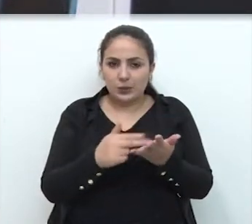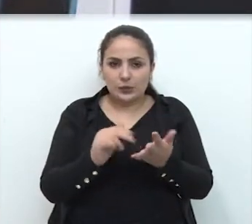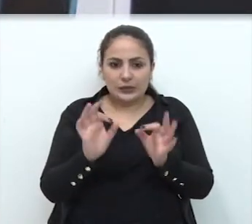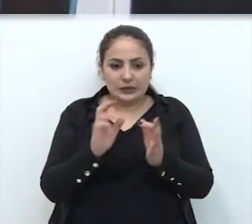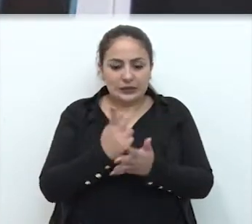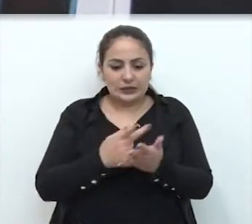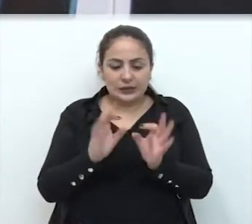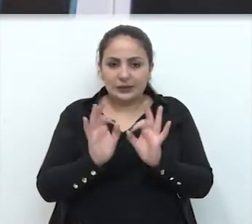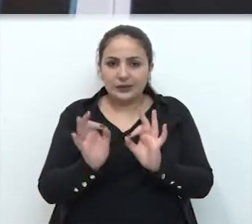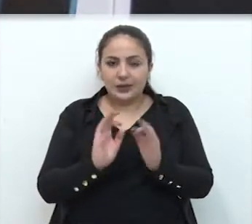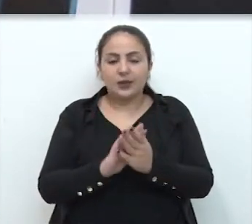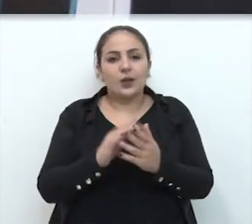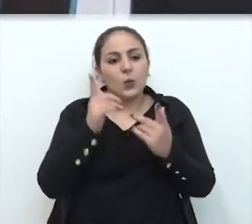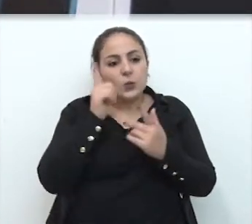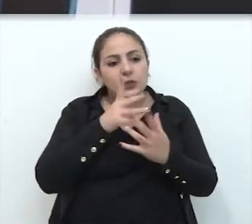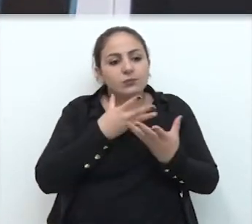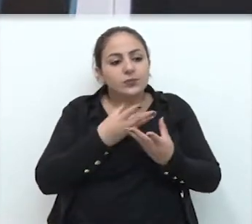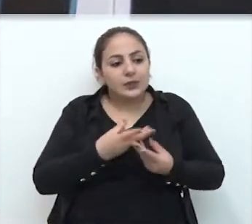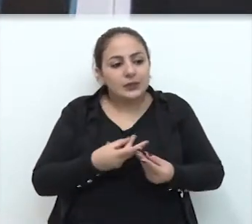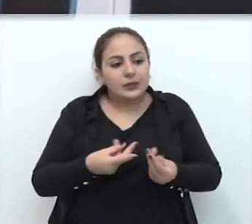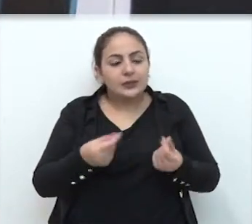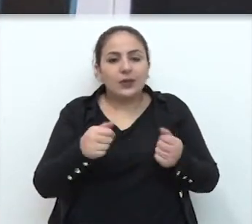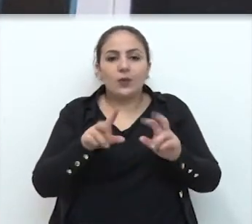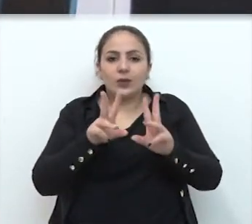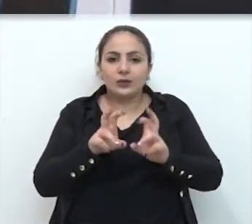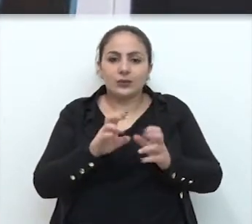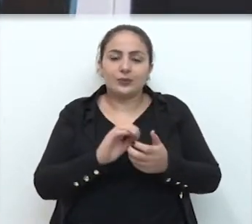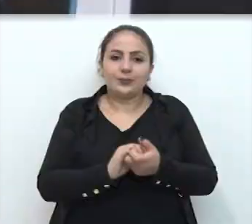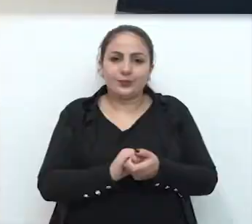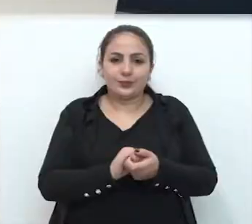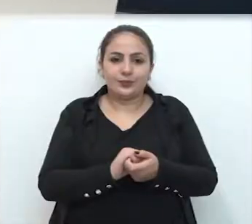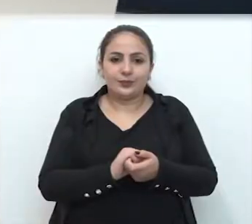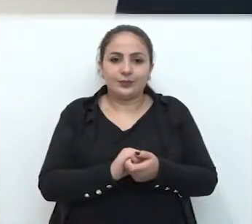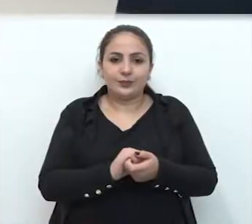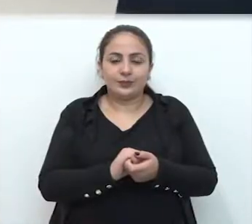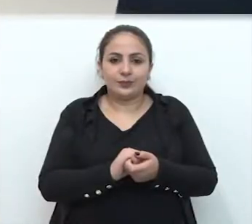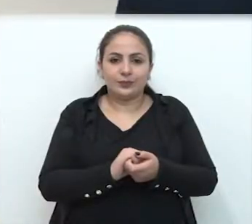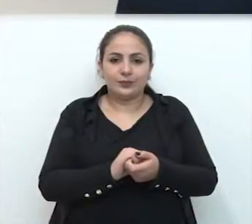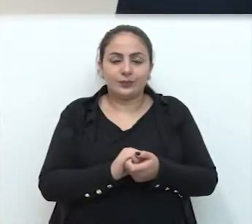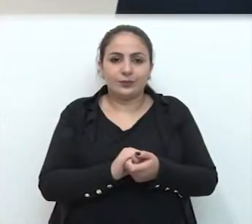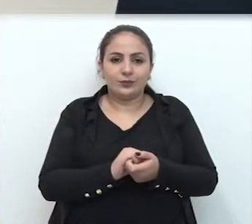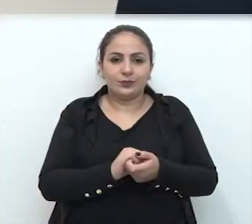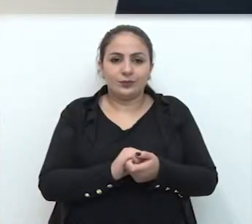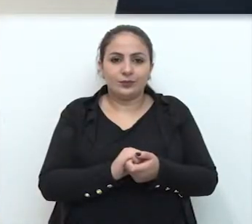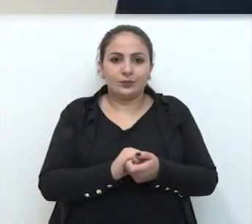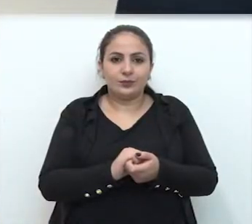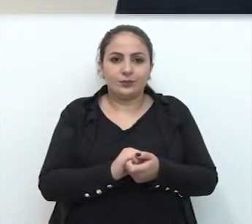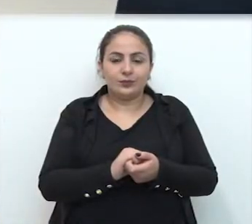nenhum desenho, conseguiram sensibilizar com o tema. Música